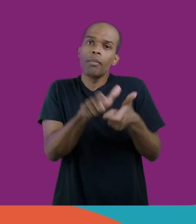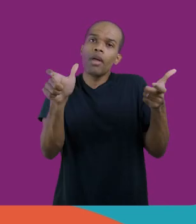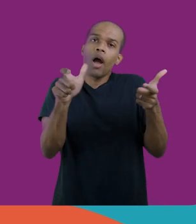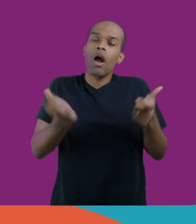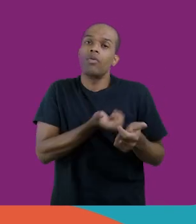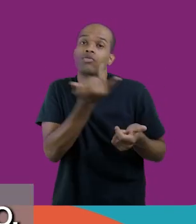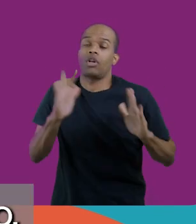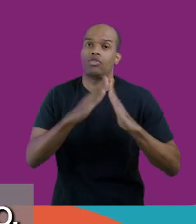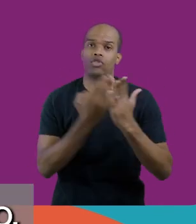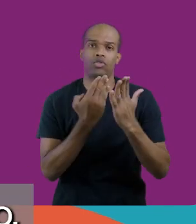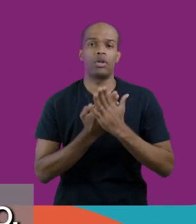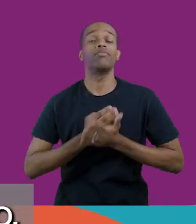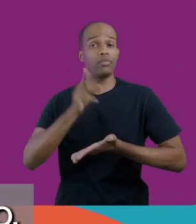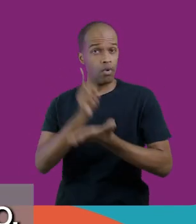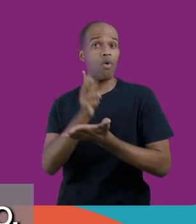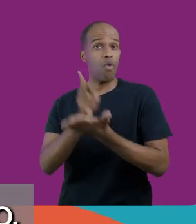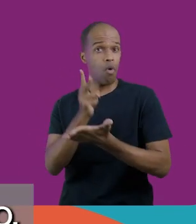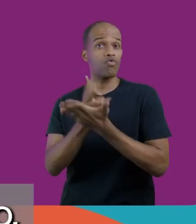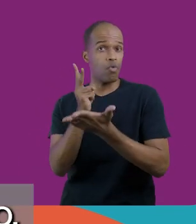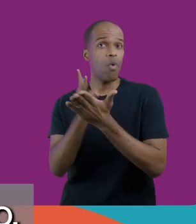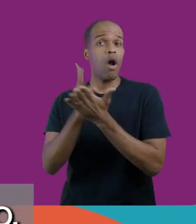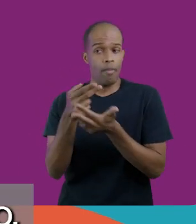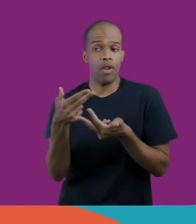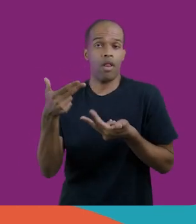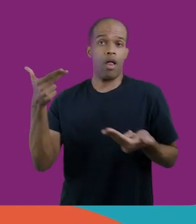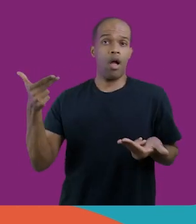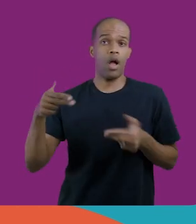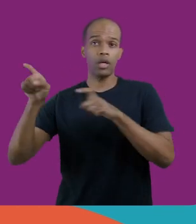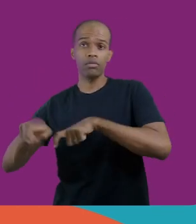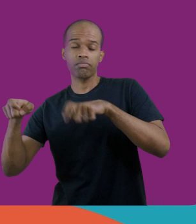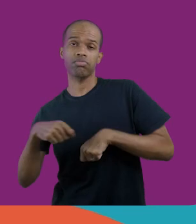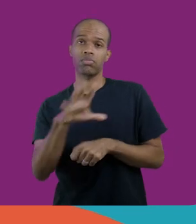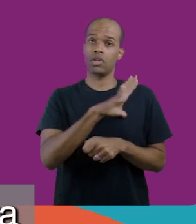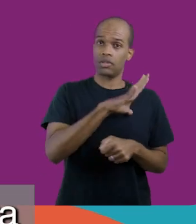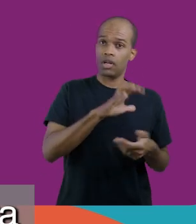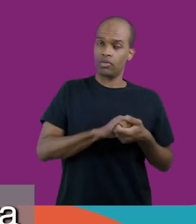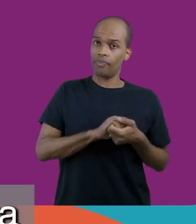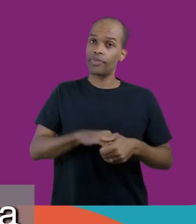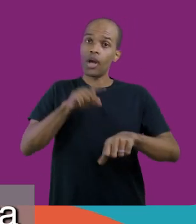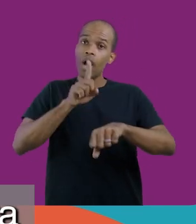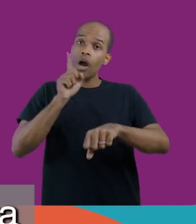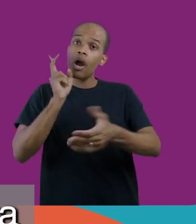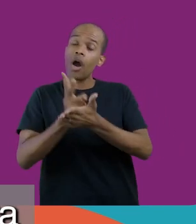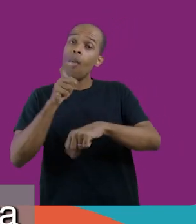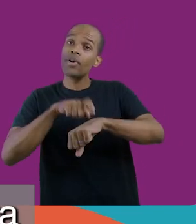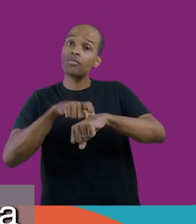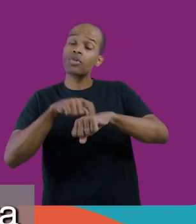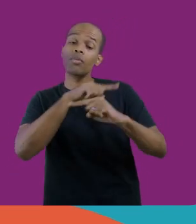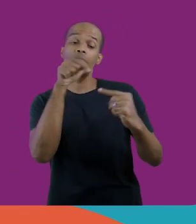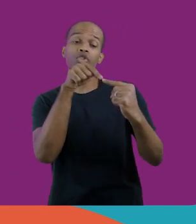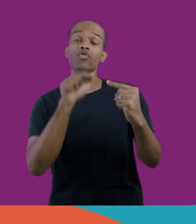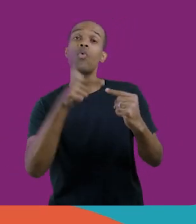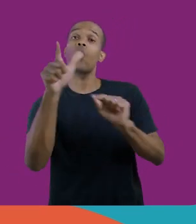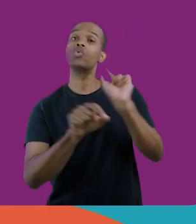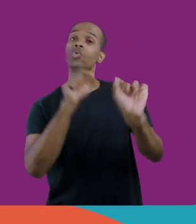numericamente, continuar nesse processo de diversificação, seja no campo ou na cidade, e, ao mesmo tempo, atingir uma outra meta